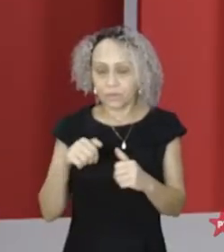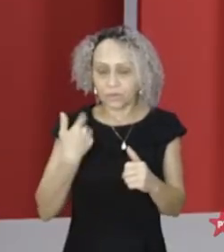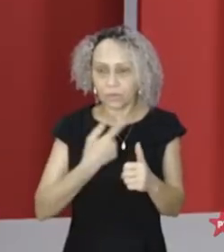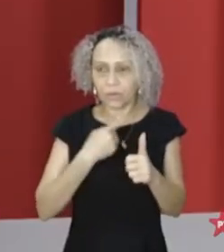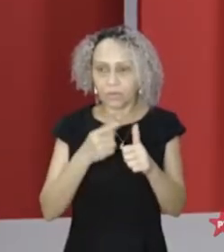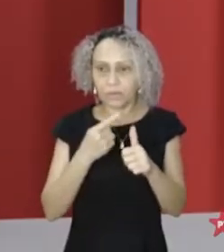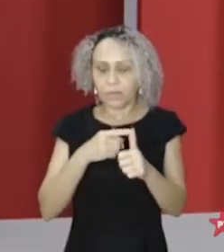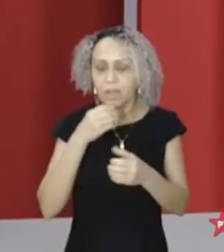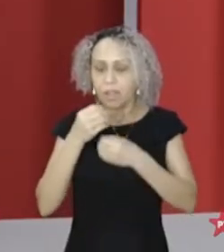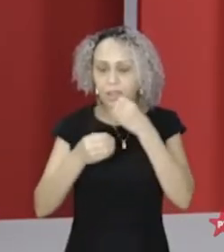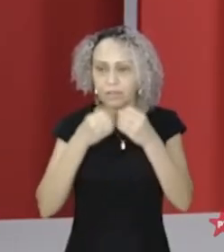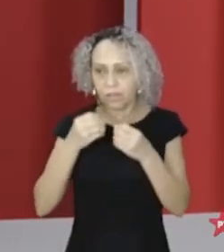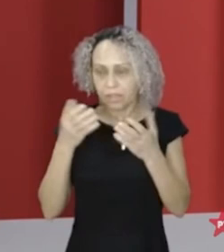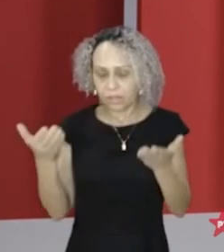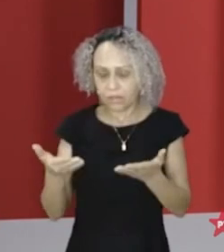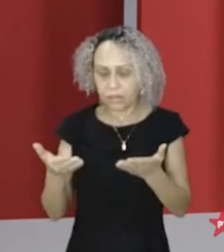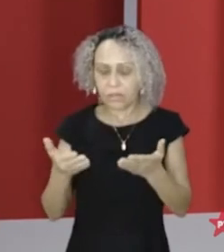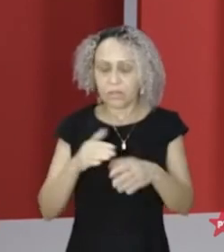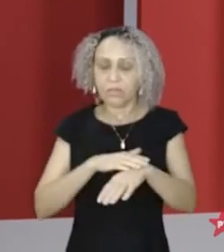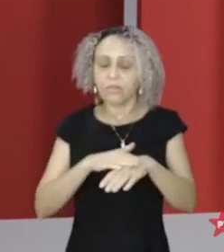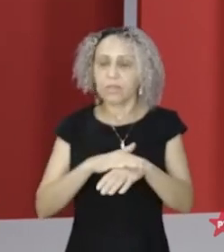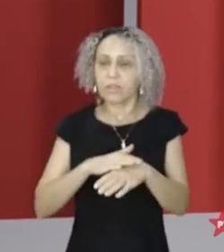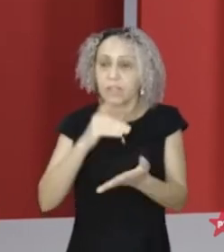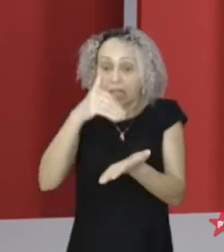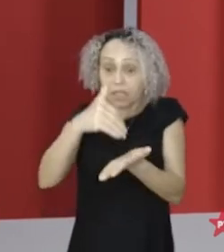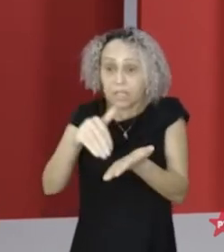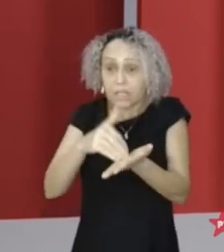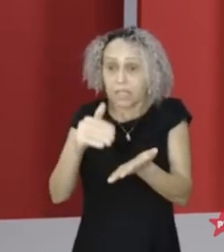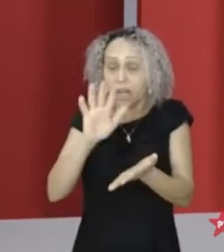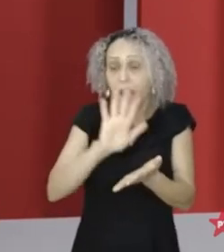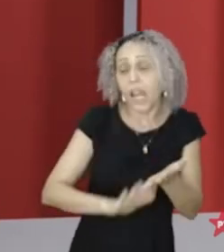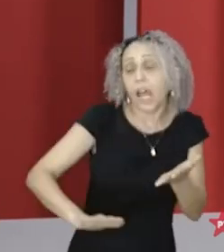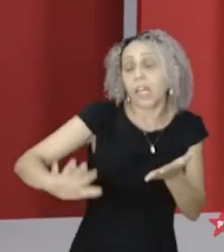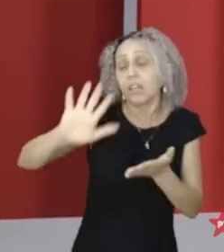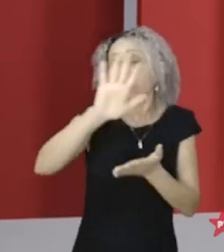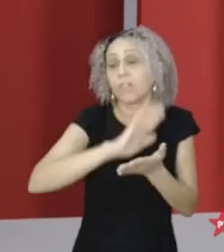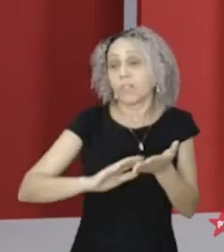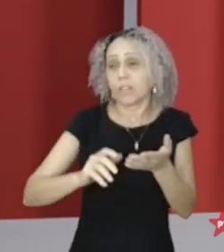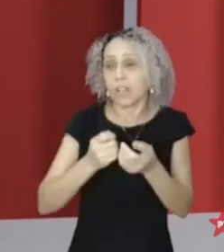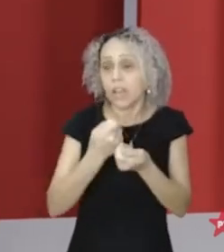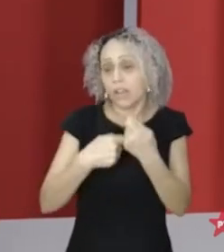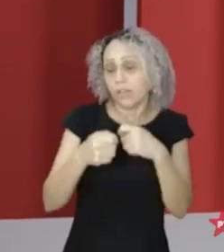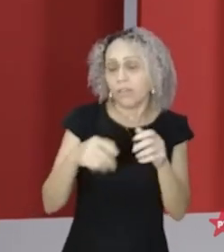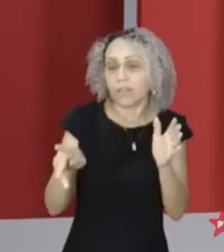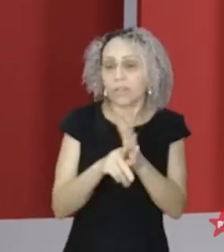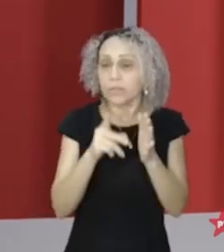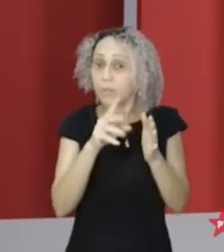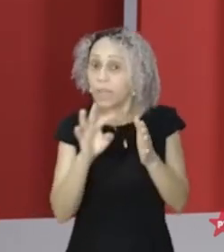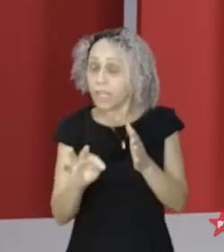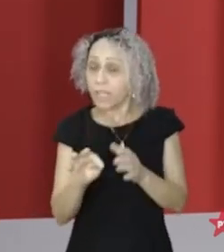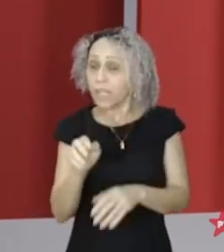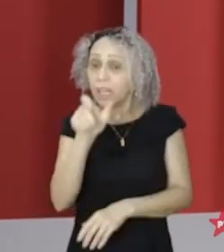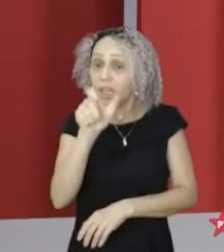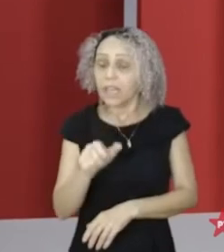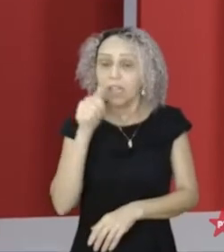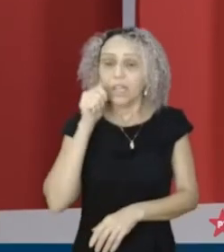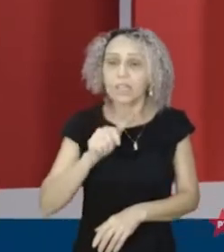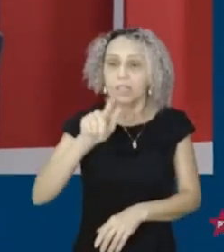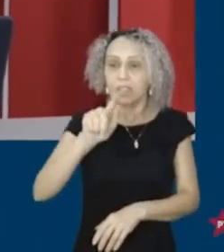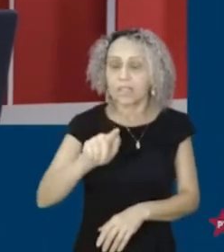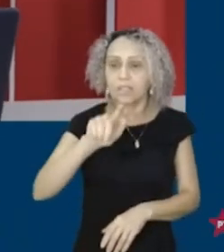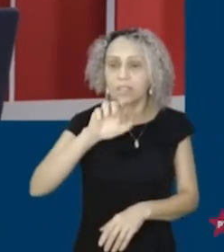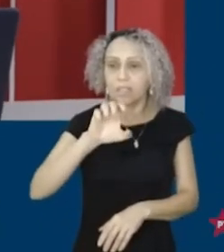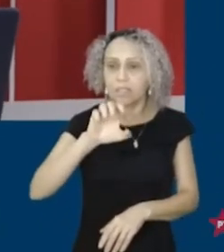A gente conversa agora com a Secretária Nacional de Finanças do Partido, Gleide Andrade. Bom dia, secretária. Bem-vinda mais uma vez ao Jornal PT